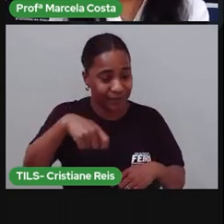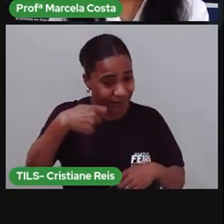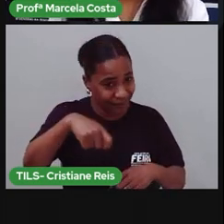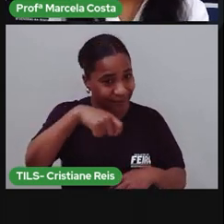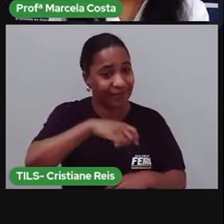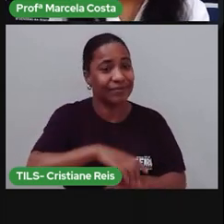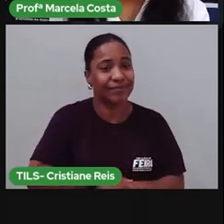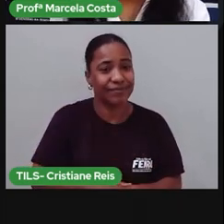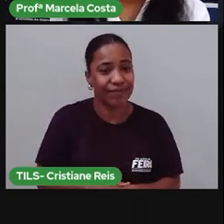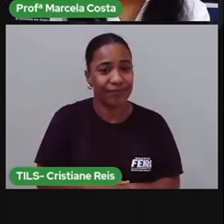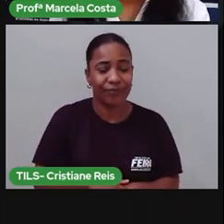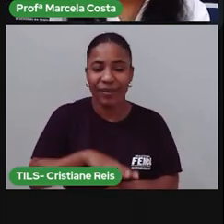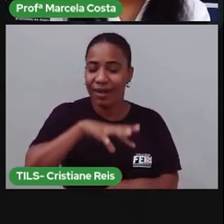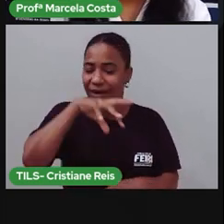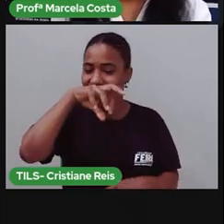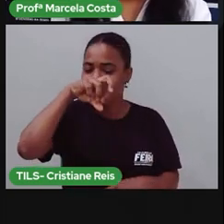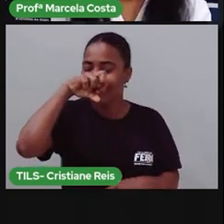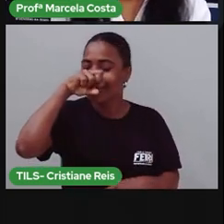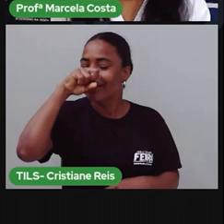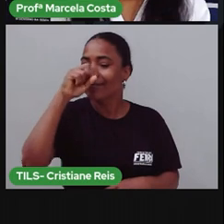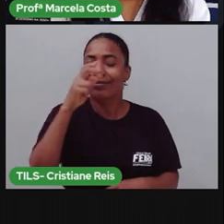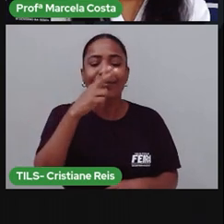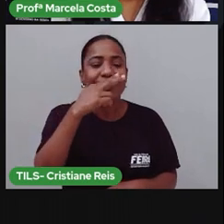Pra ficar com um bom hálito.